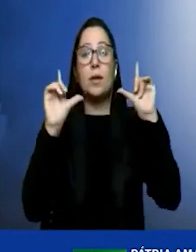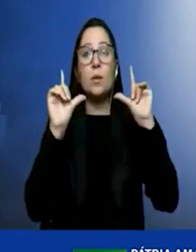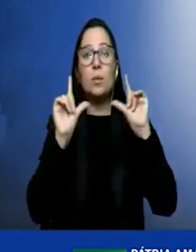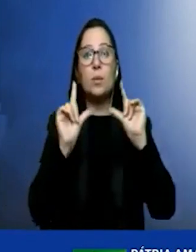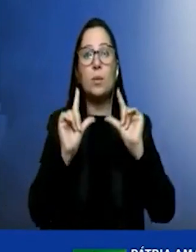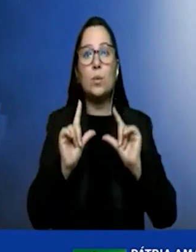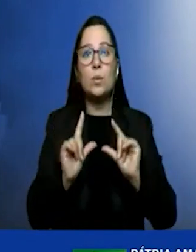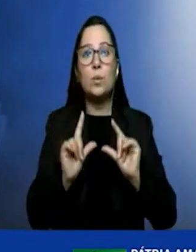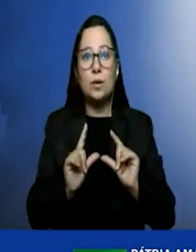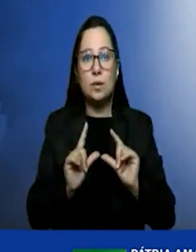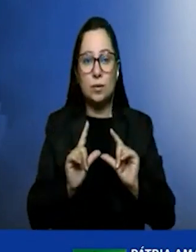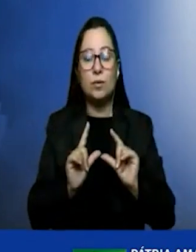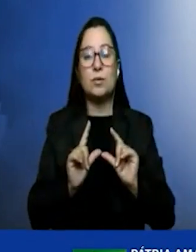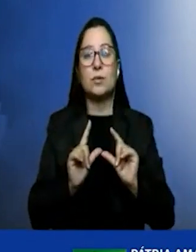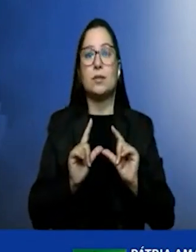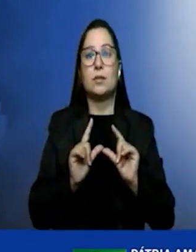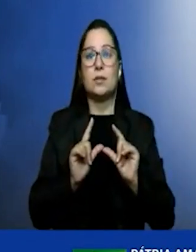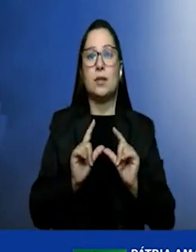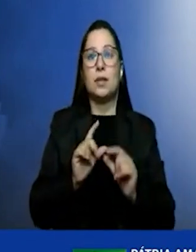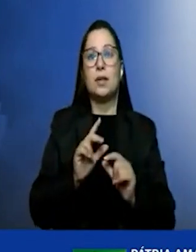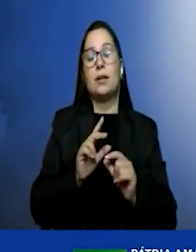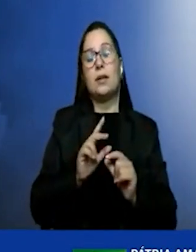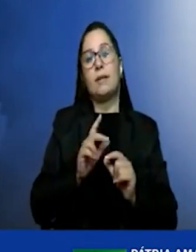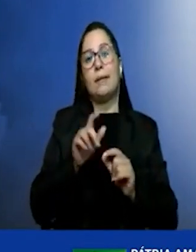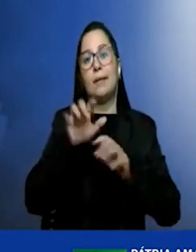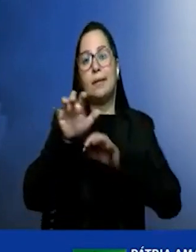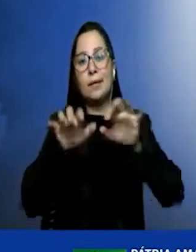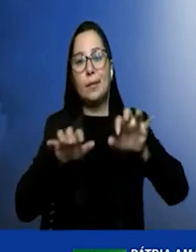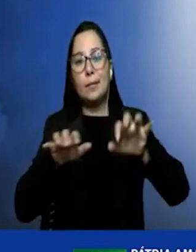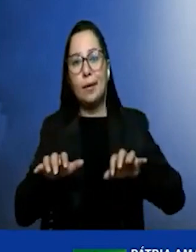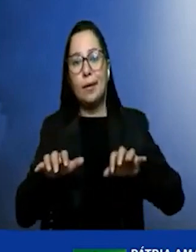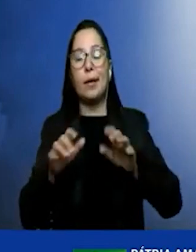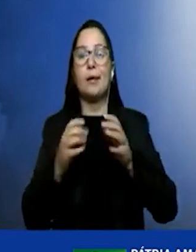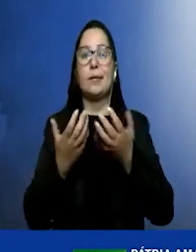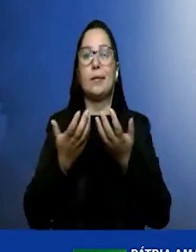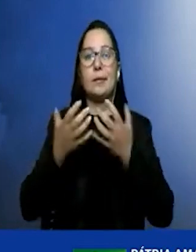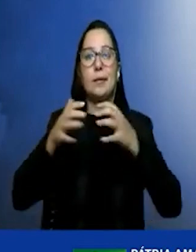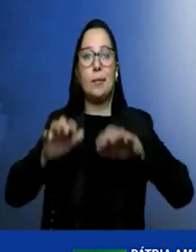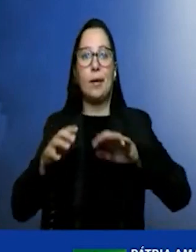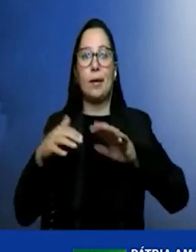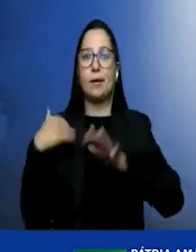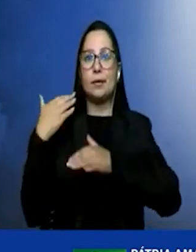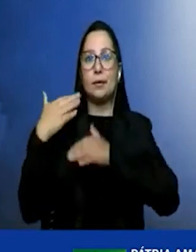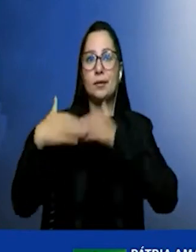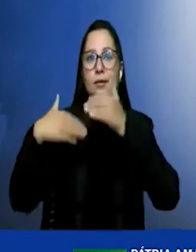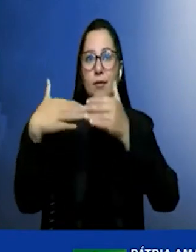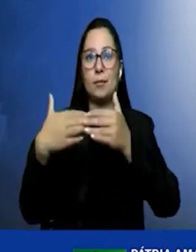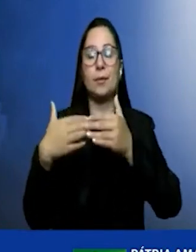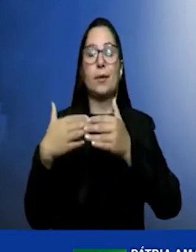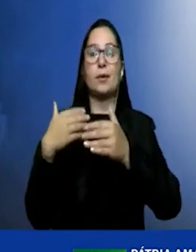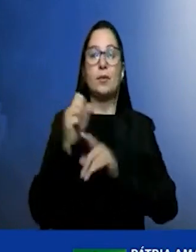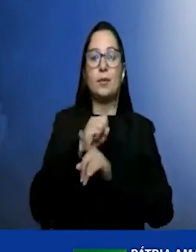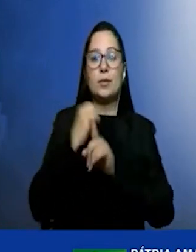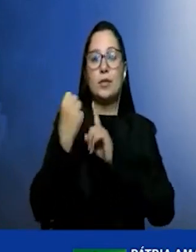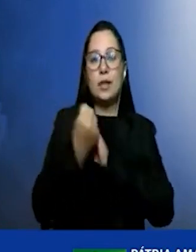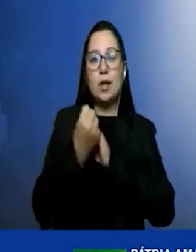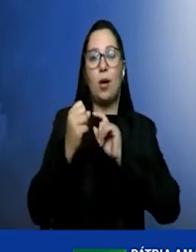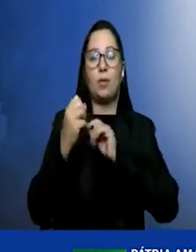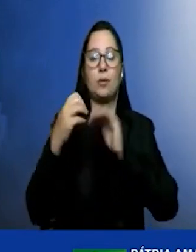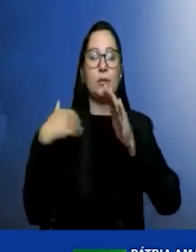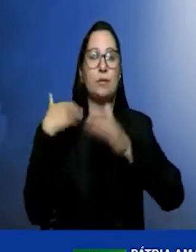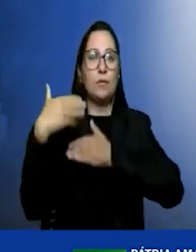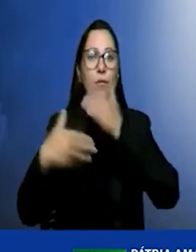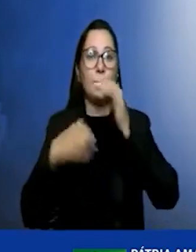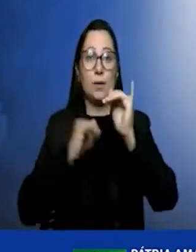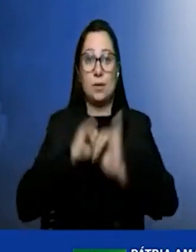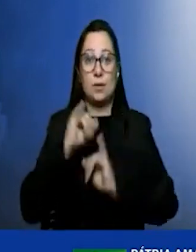hiatos no Brasil. Hiato social, hiato de desenvolvimento econômico, hiatos de desenvolvimento industrial. Todos nós sabemos o quanto o PIB industrial